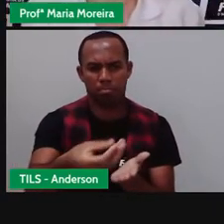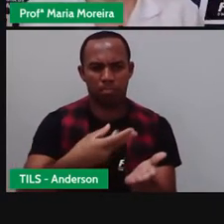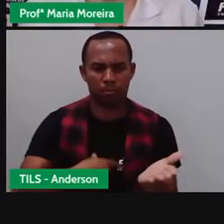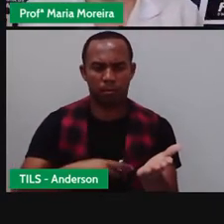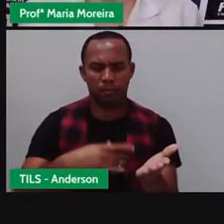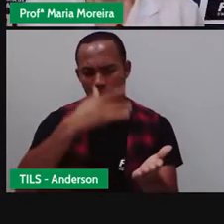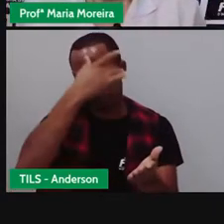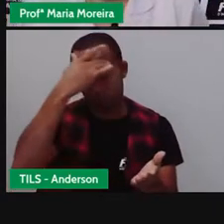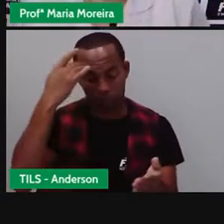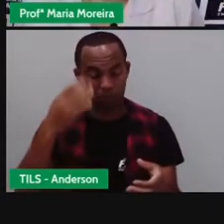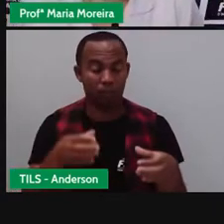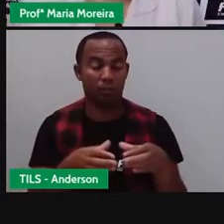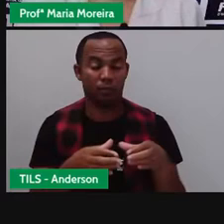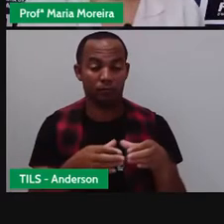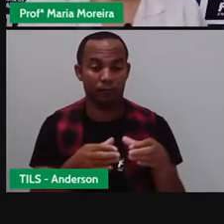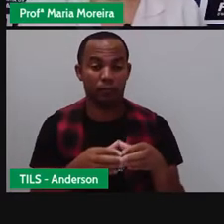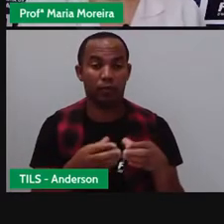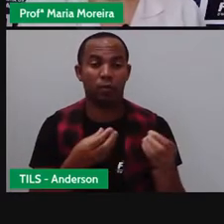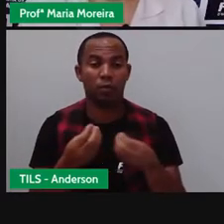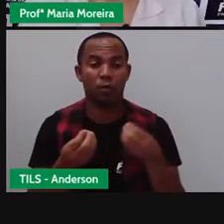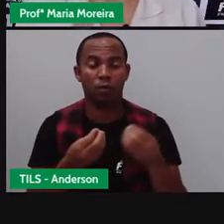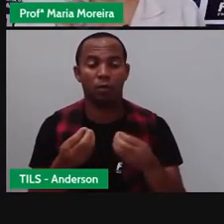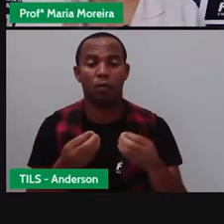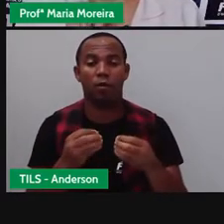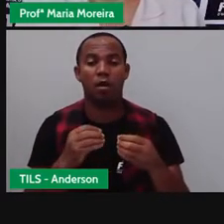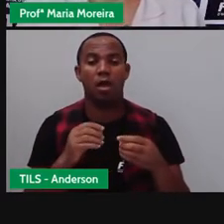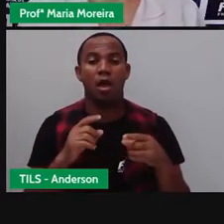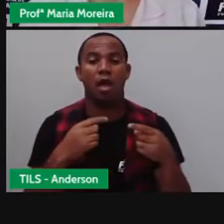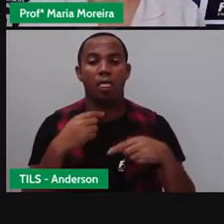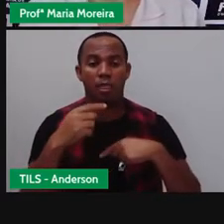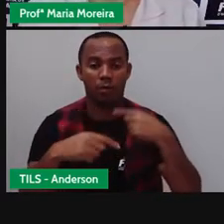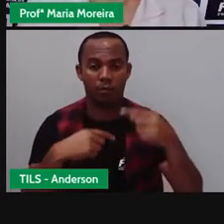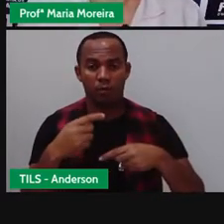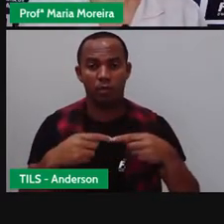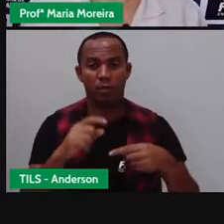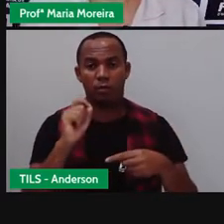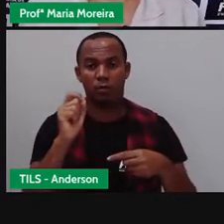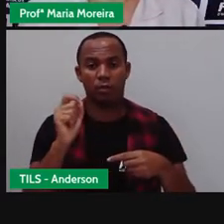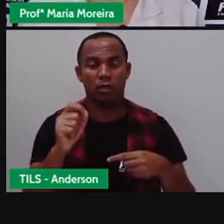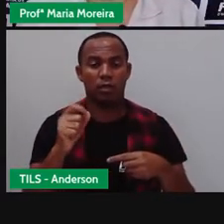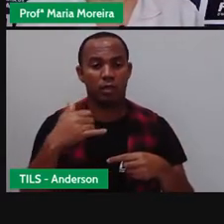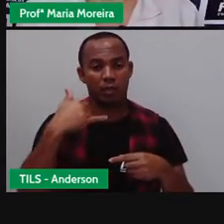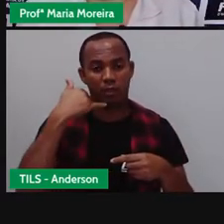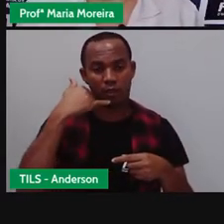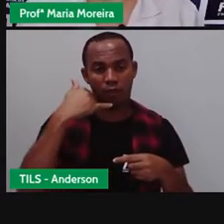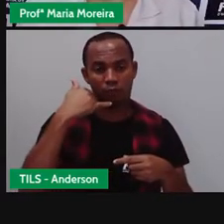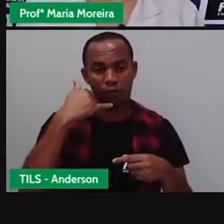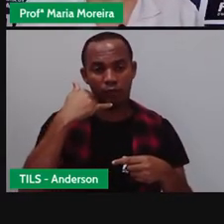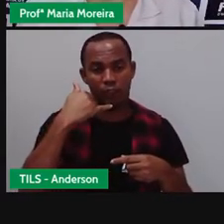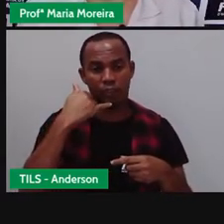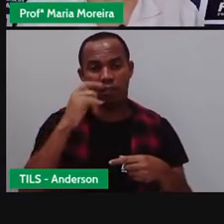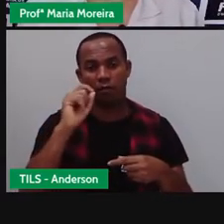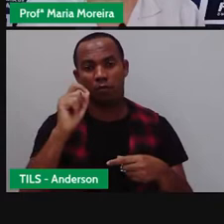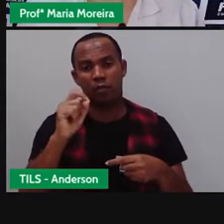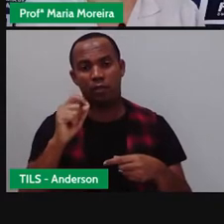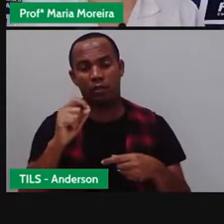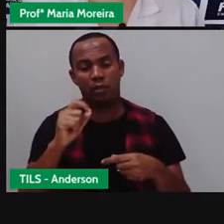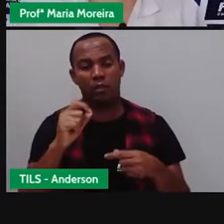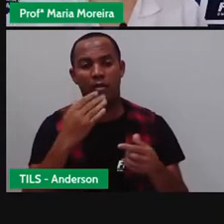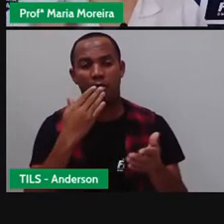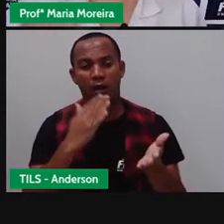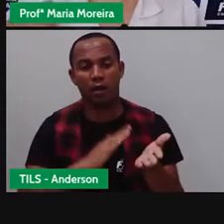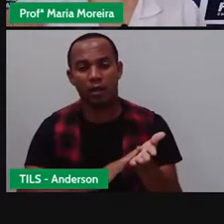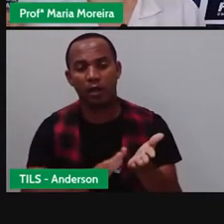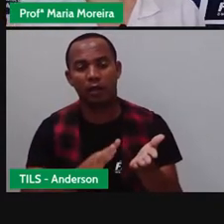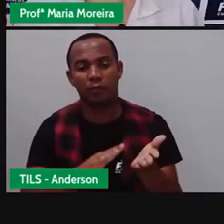pessoas. Com a invenção da telefonia, esse meio de comunicação perdeu bastante espaço, não é isso? Então,